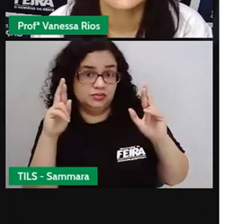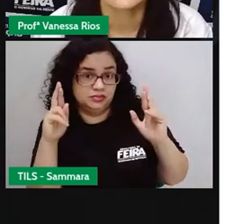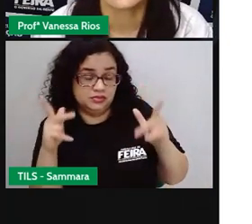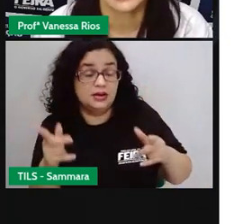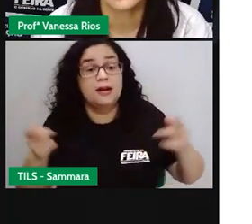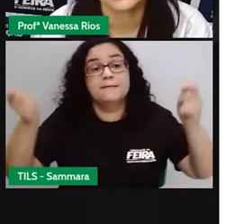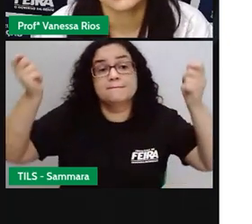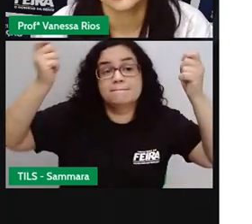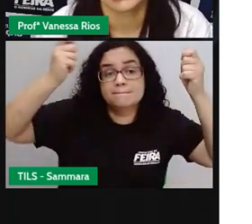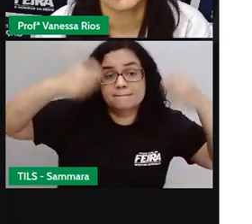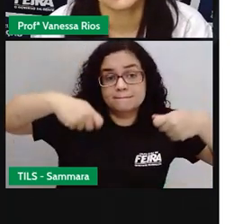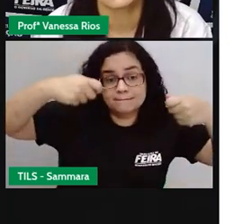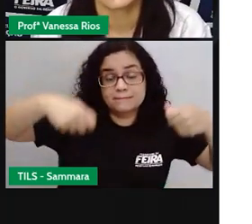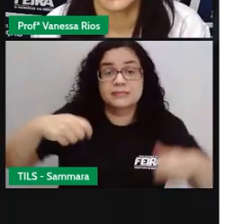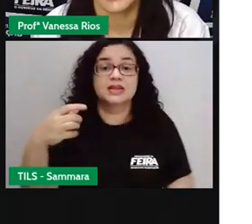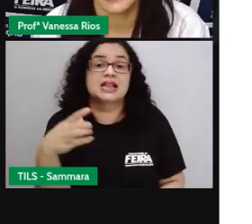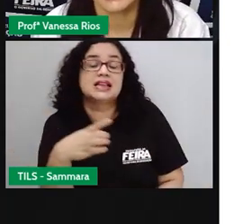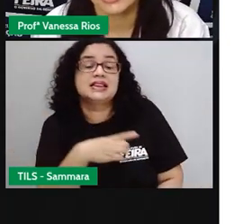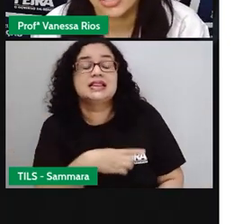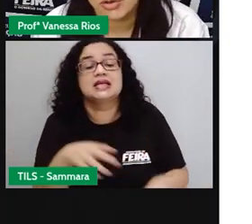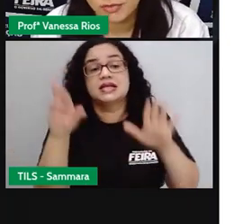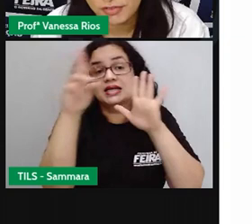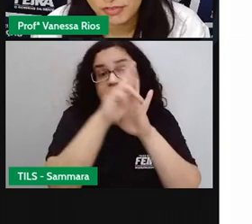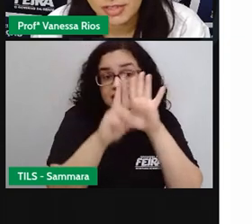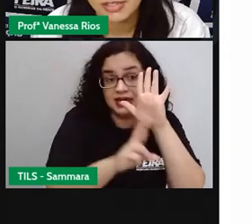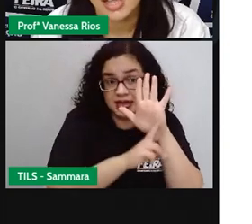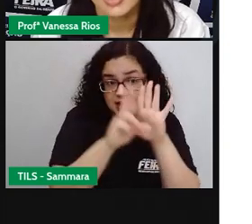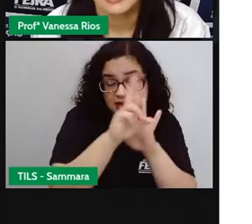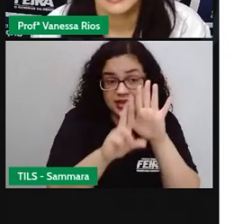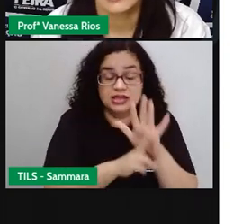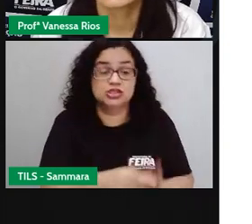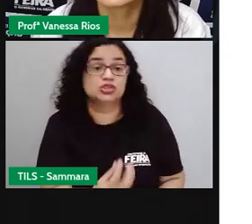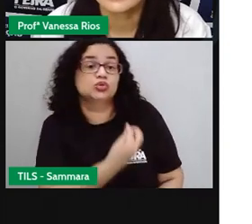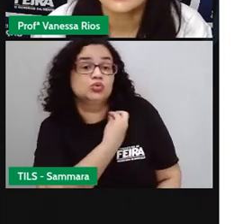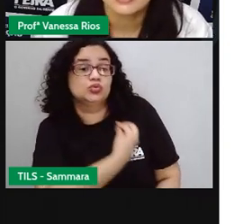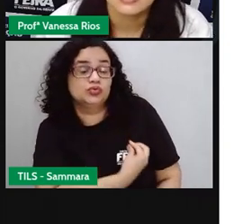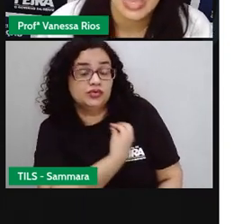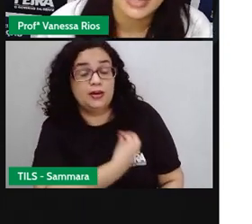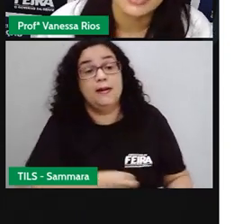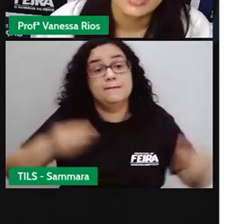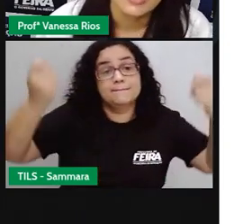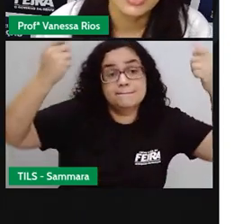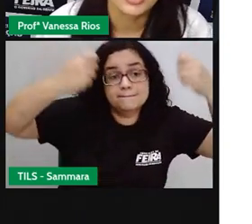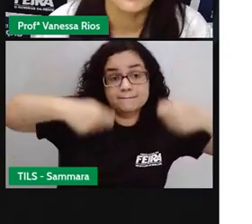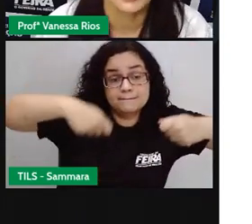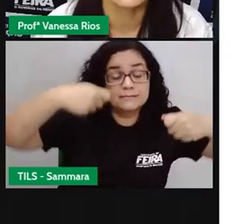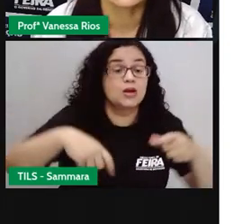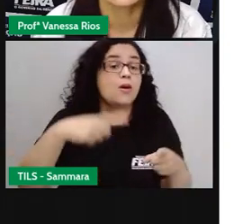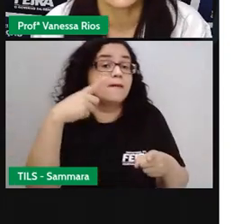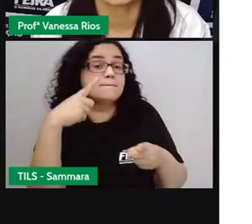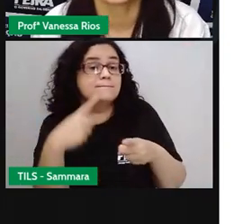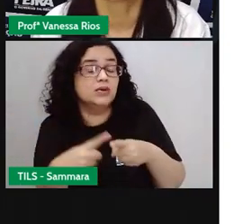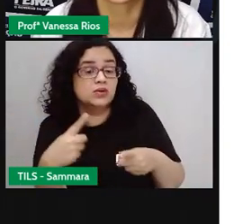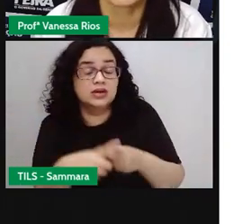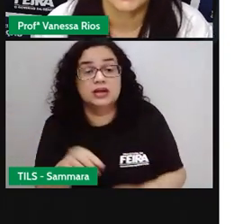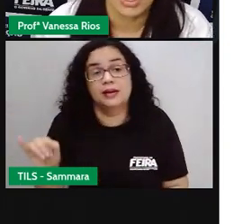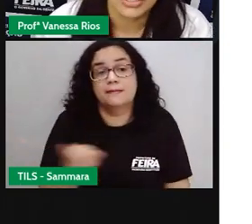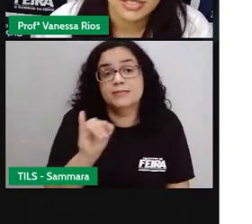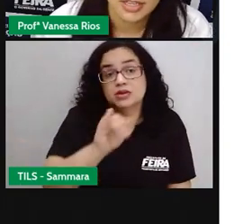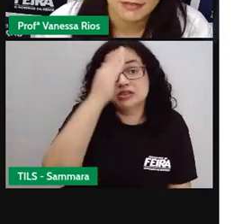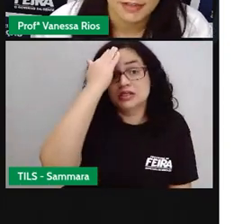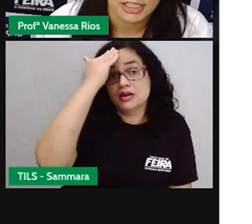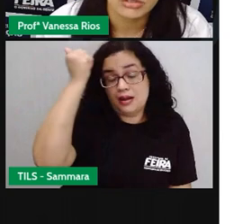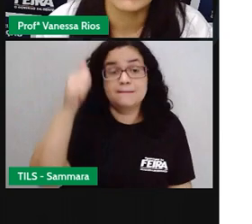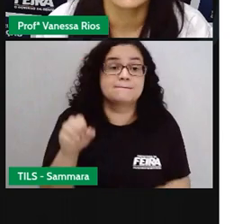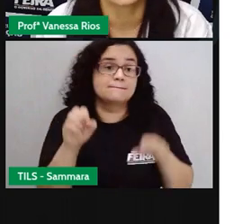a necessidade de se estabelecer regras de convivência é algo necessário. Porque é importante saber o que